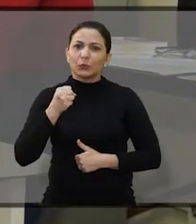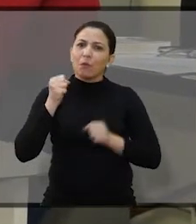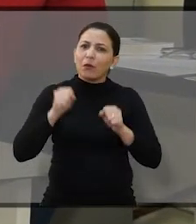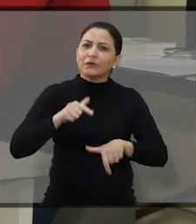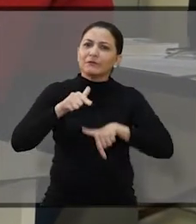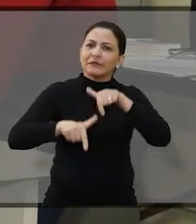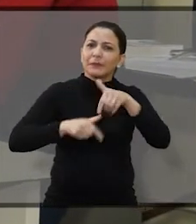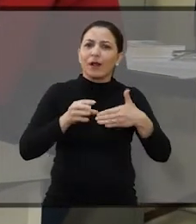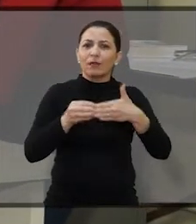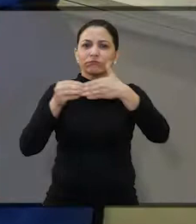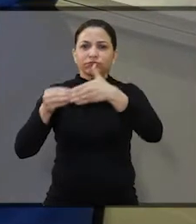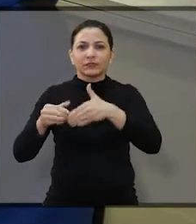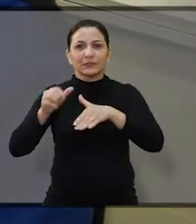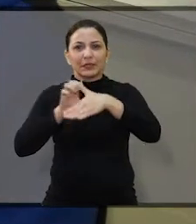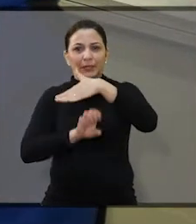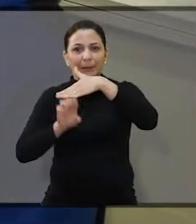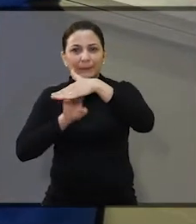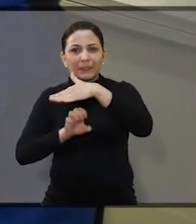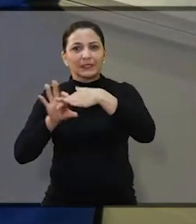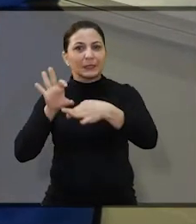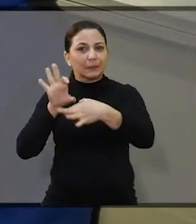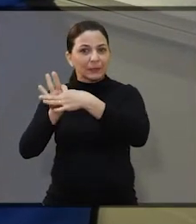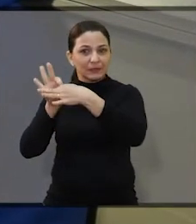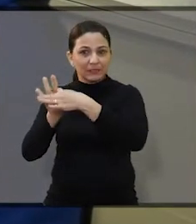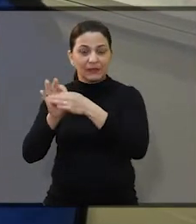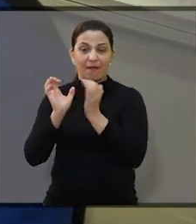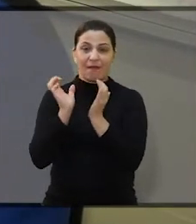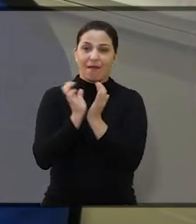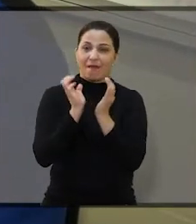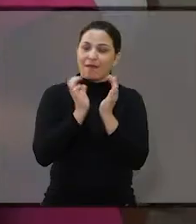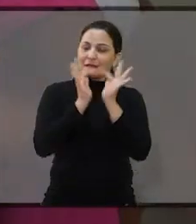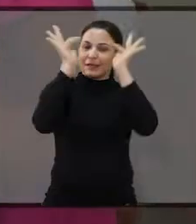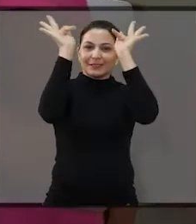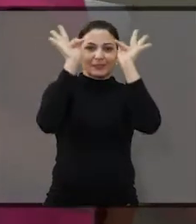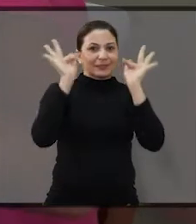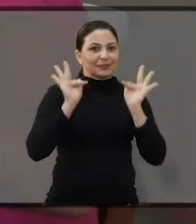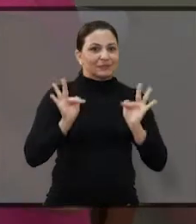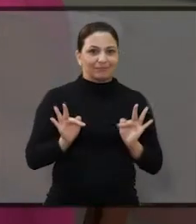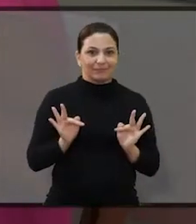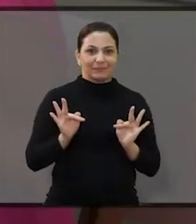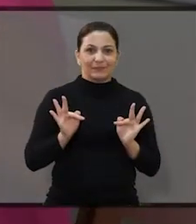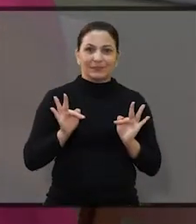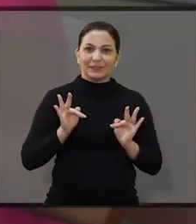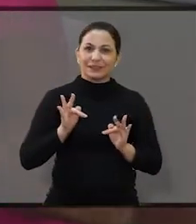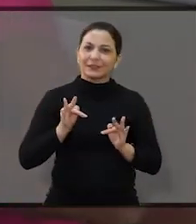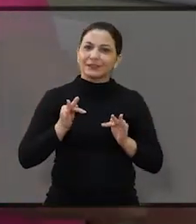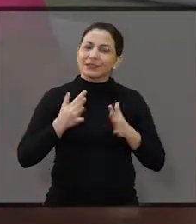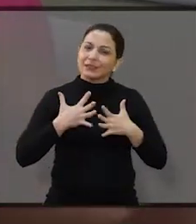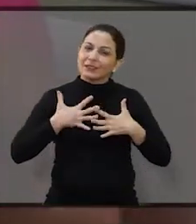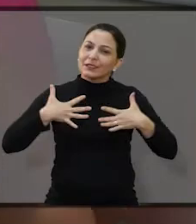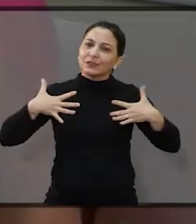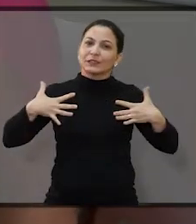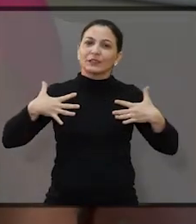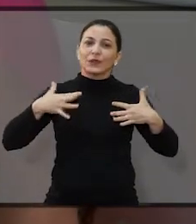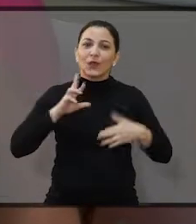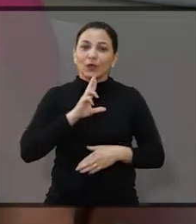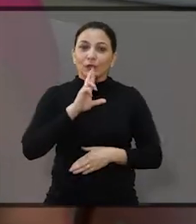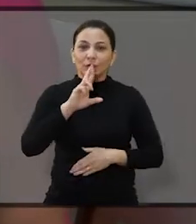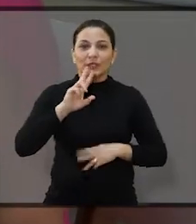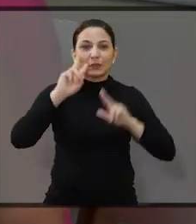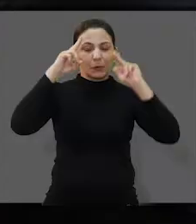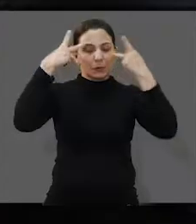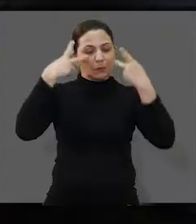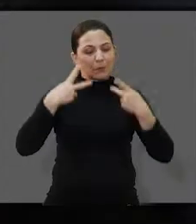meninas são encaminhadas ao mercado de trabalho em empresas parceiras. Isso deixa a equipe muito feliz, mas de